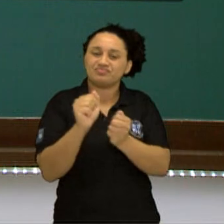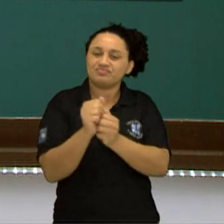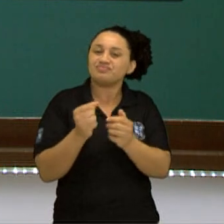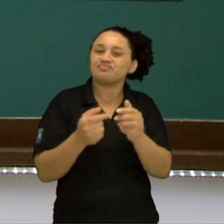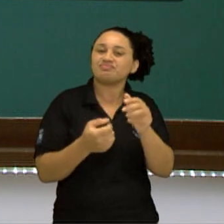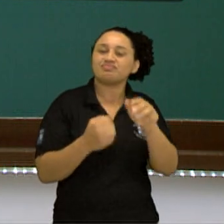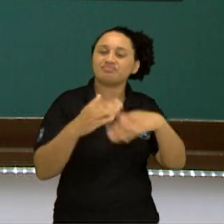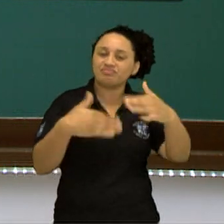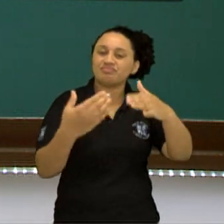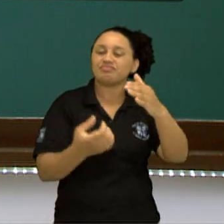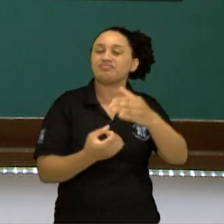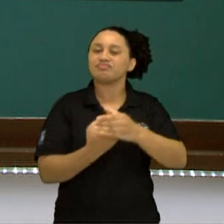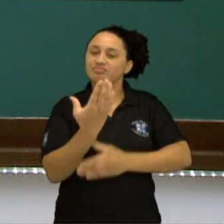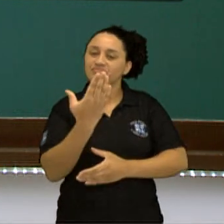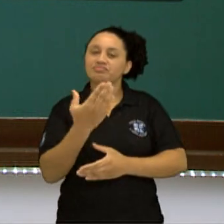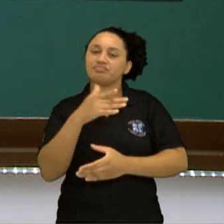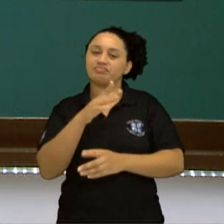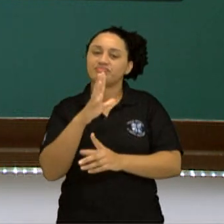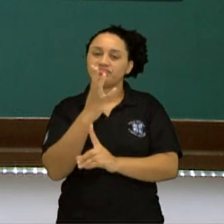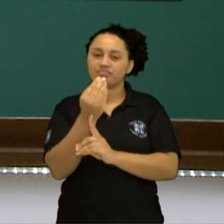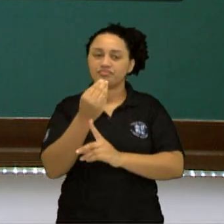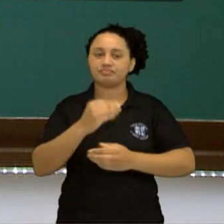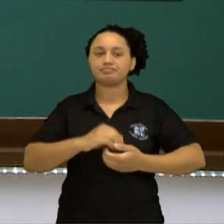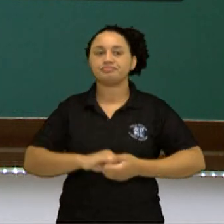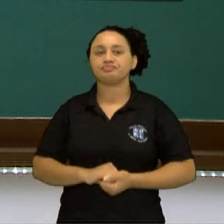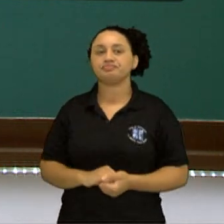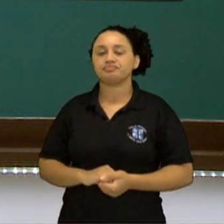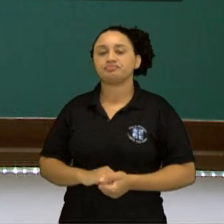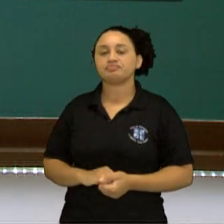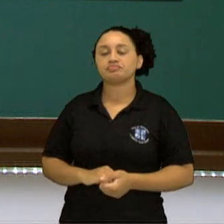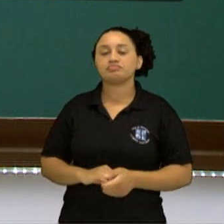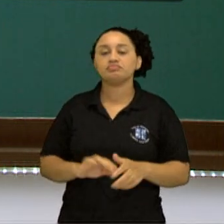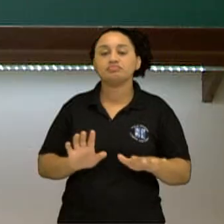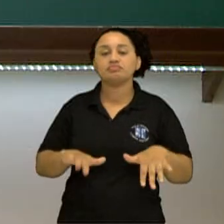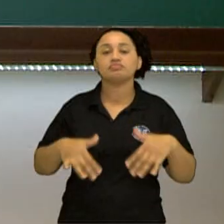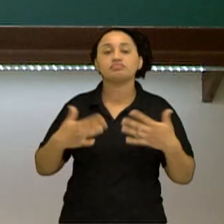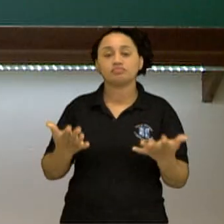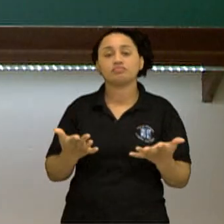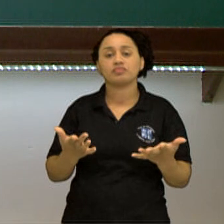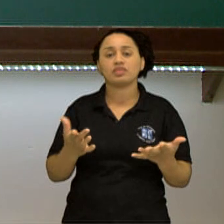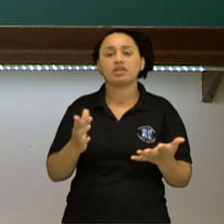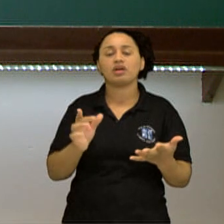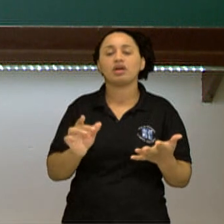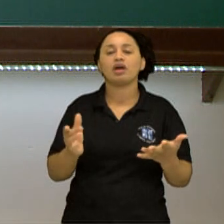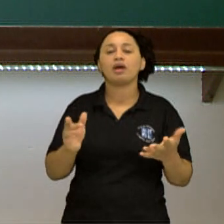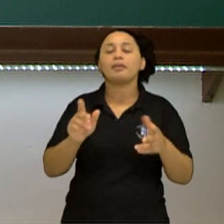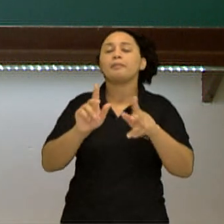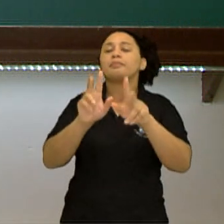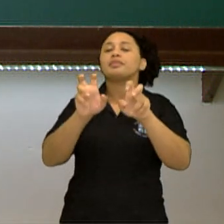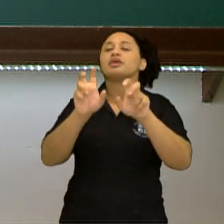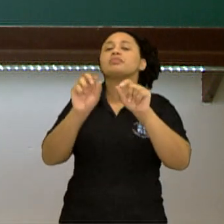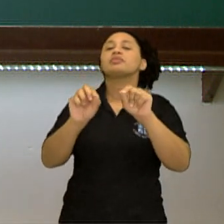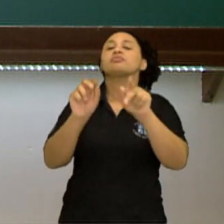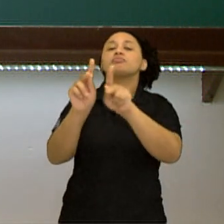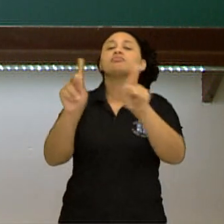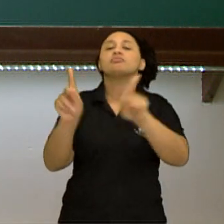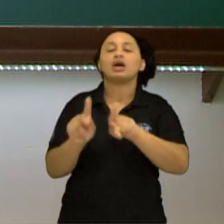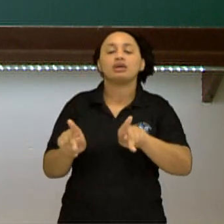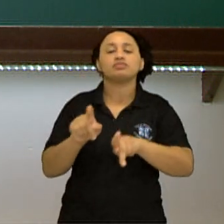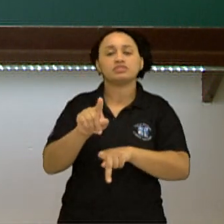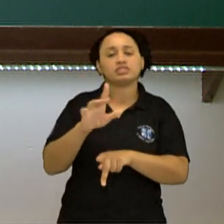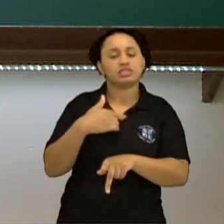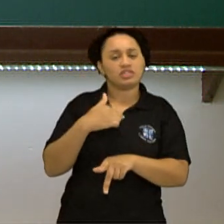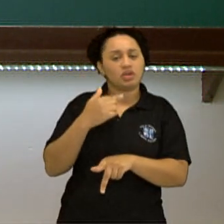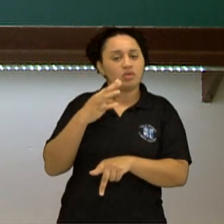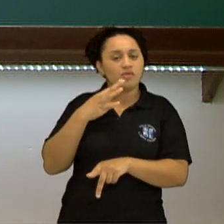o processo dessa arte. Bom, falando em paz, você já ouviu